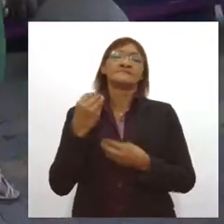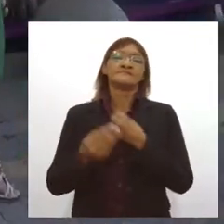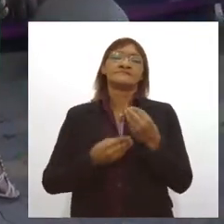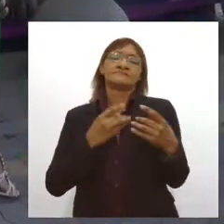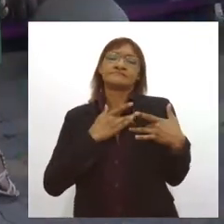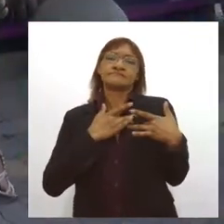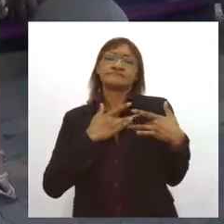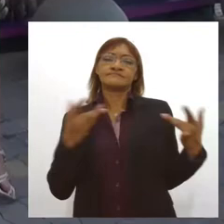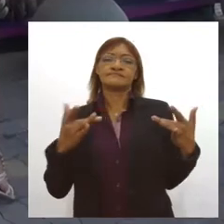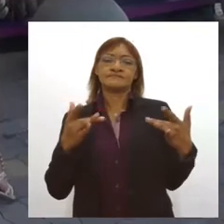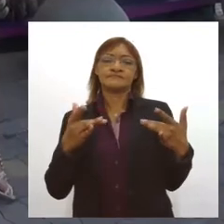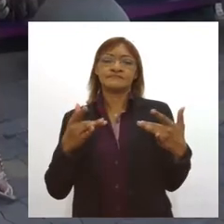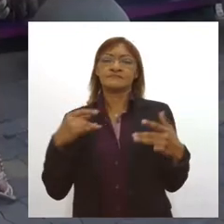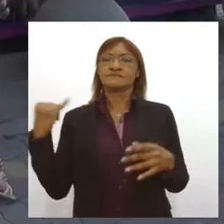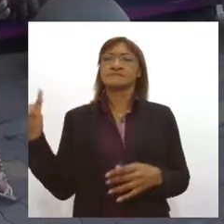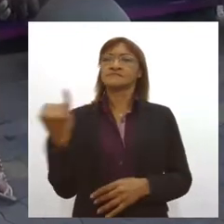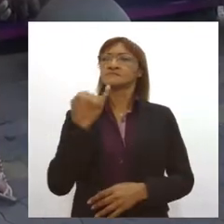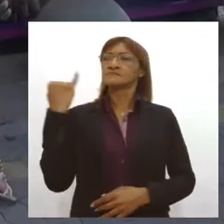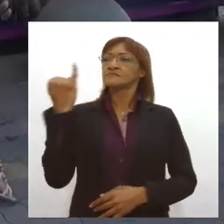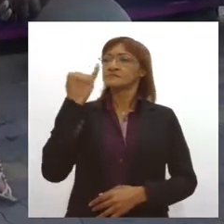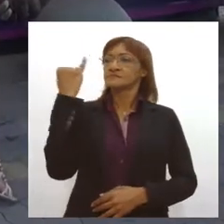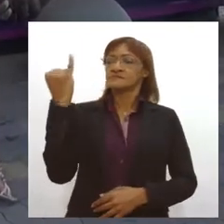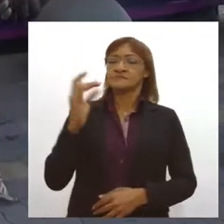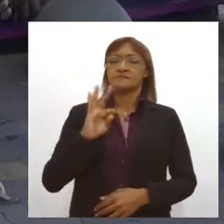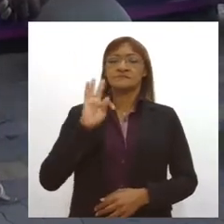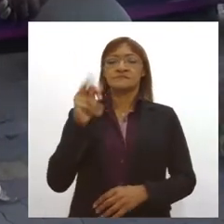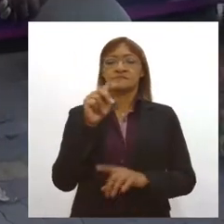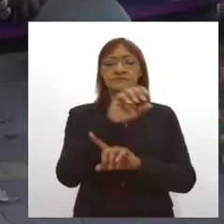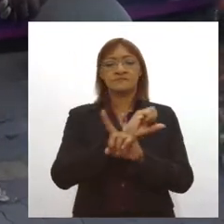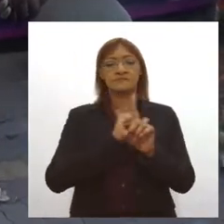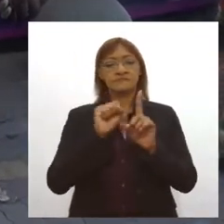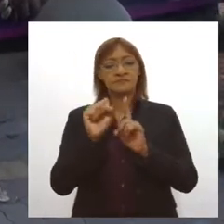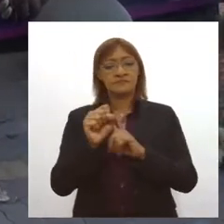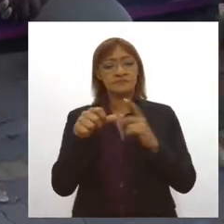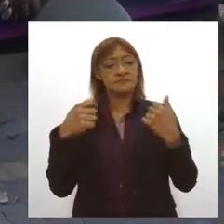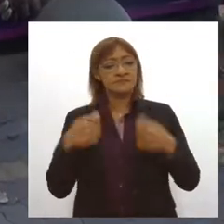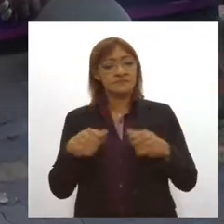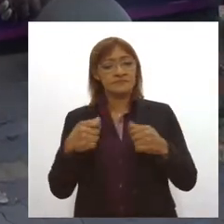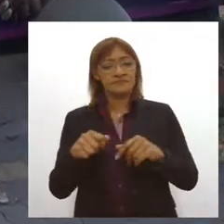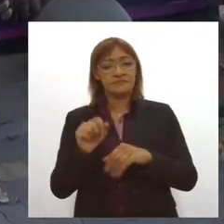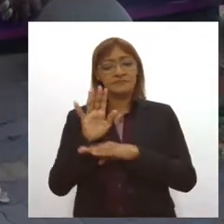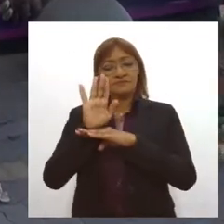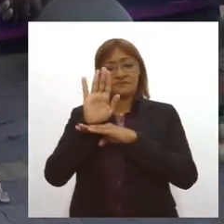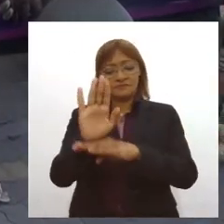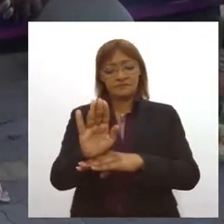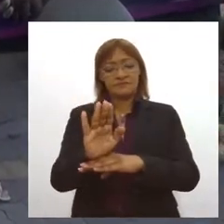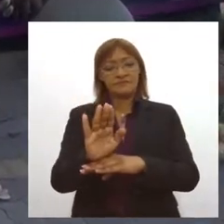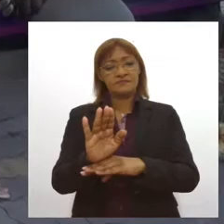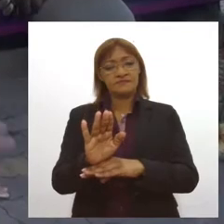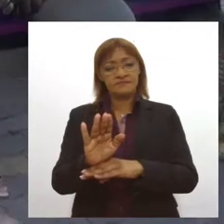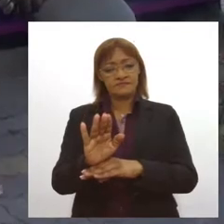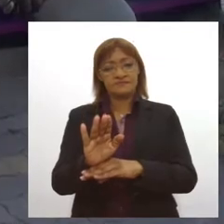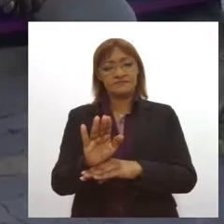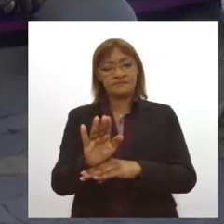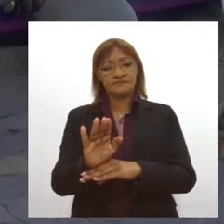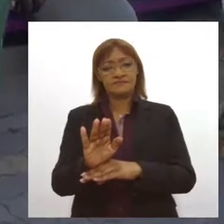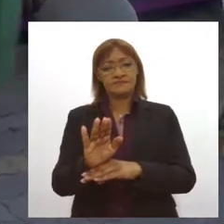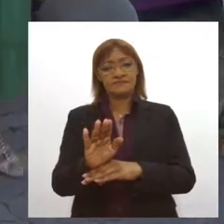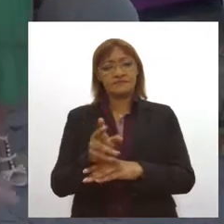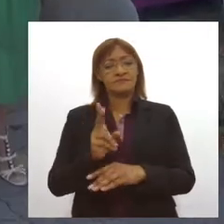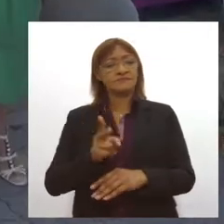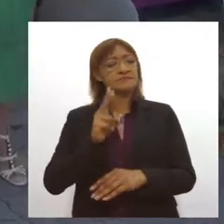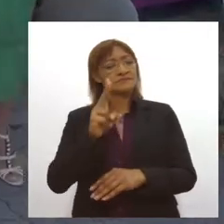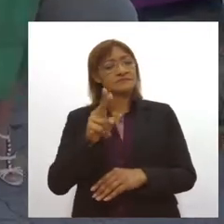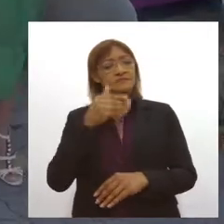nesse momento. Eu acho que é importante que todo mundo, toda a sociedade se mobilize para ajudar o outro e colaborar com